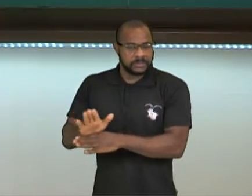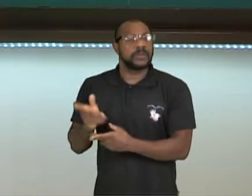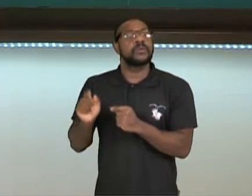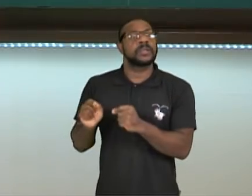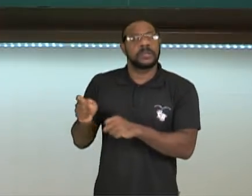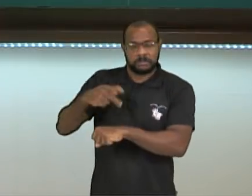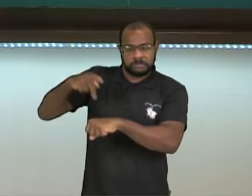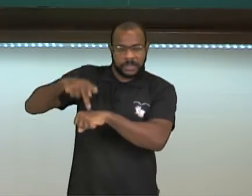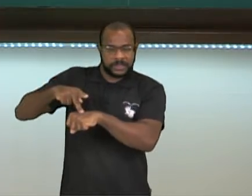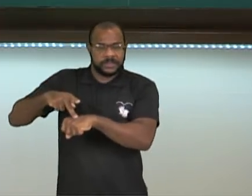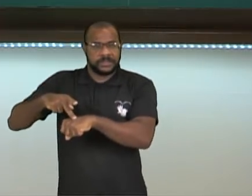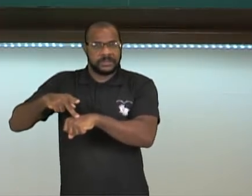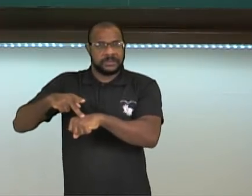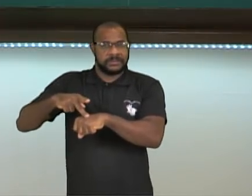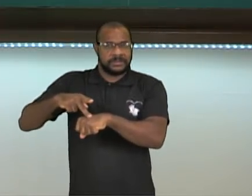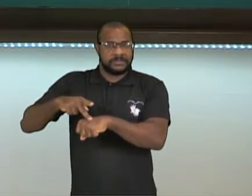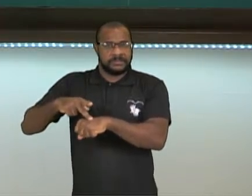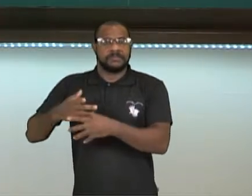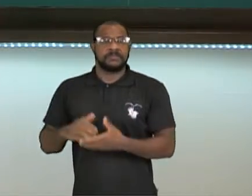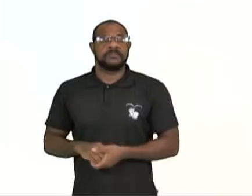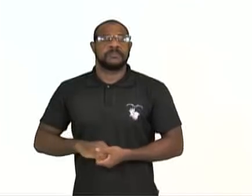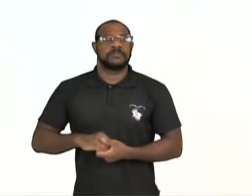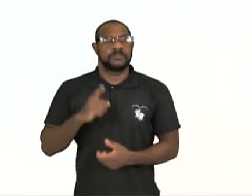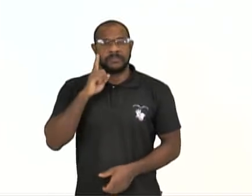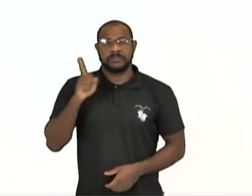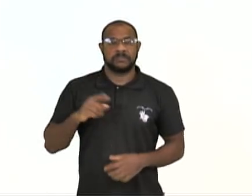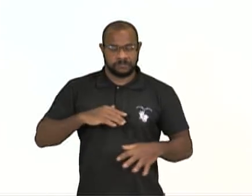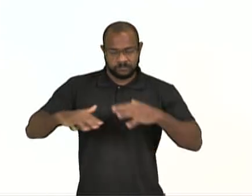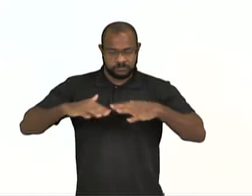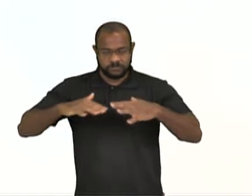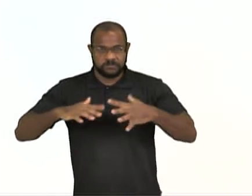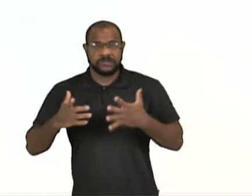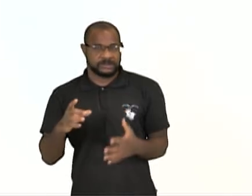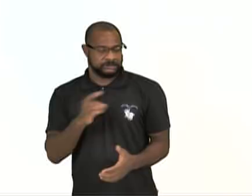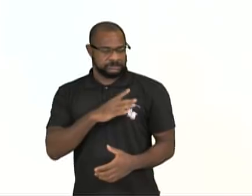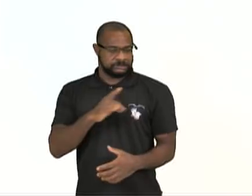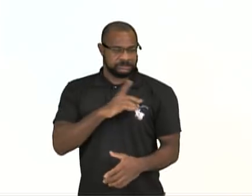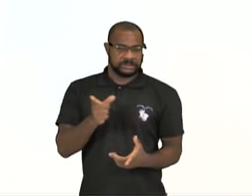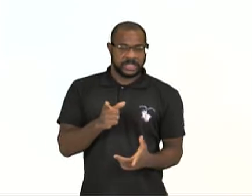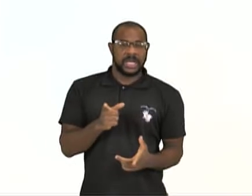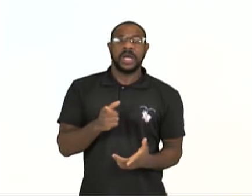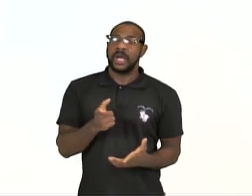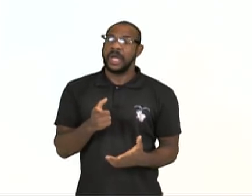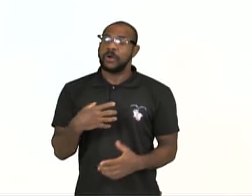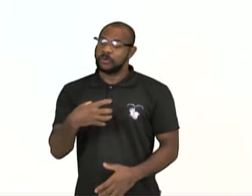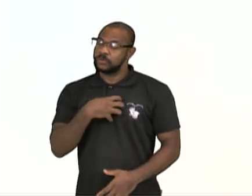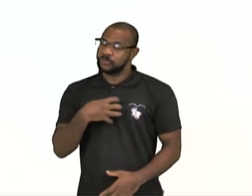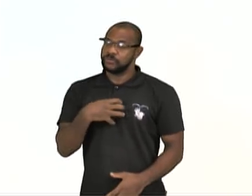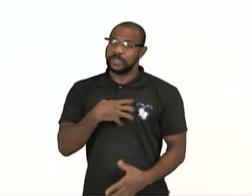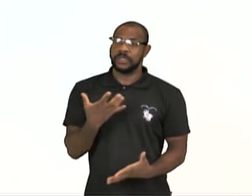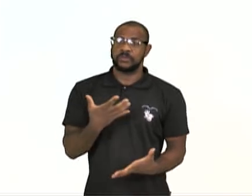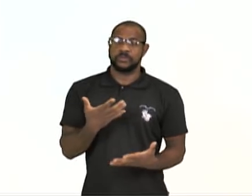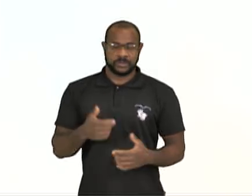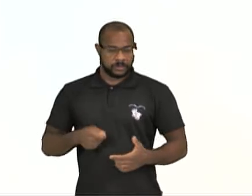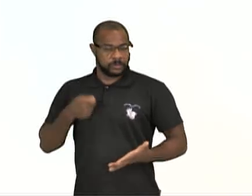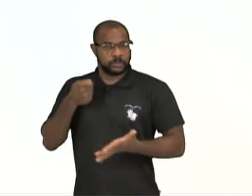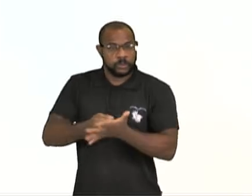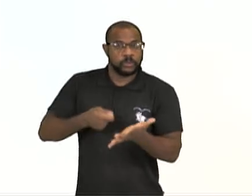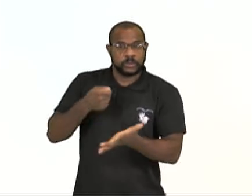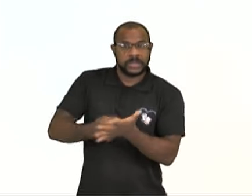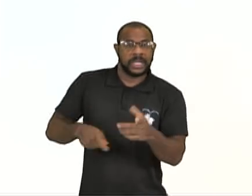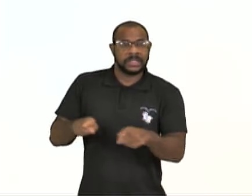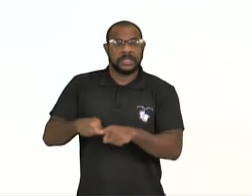E aqui diz assim, o terrorismo é um modo de coagir, combater ou